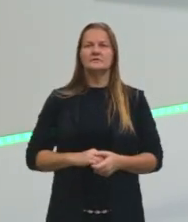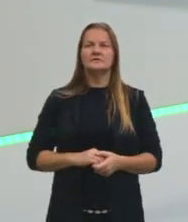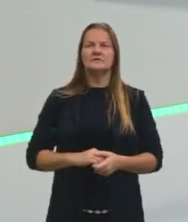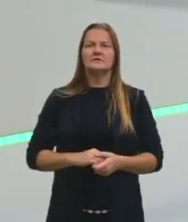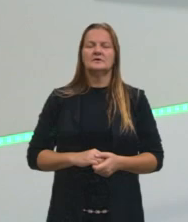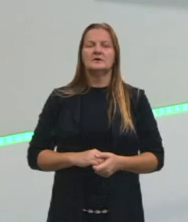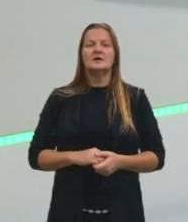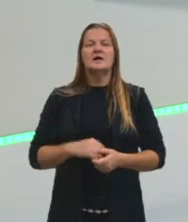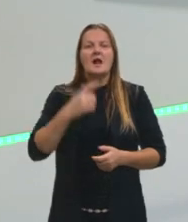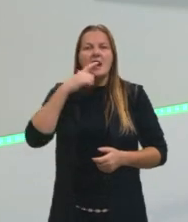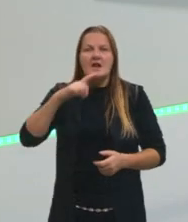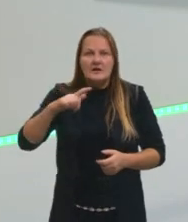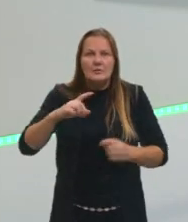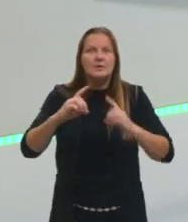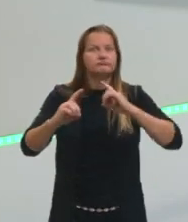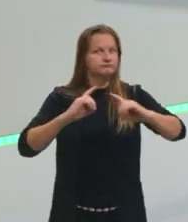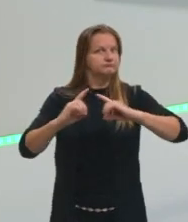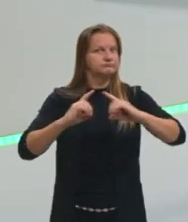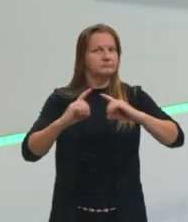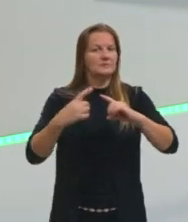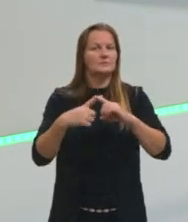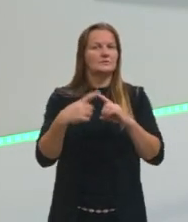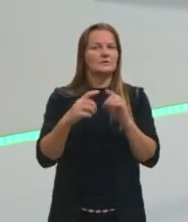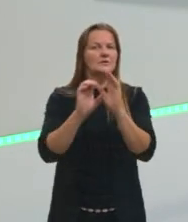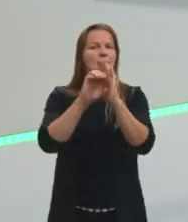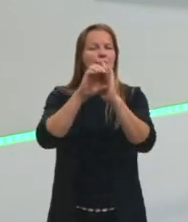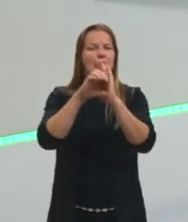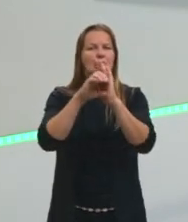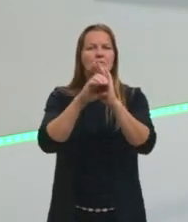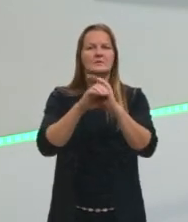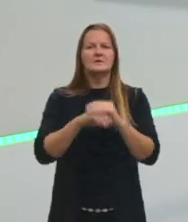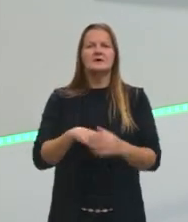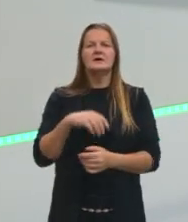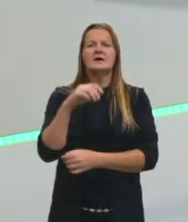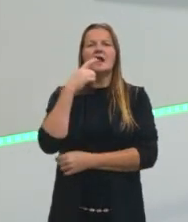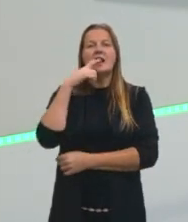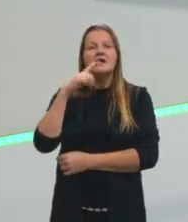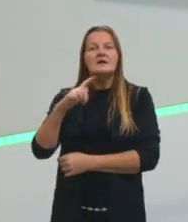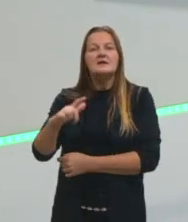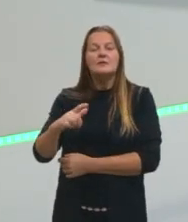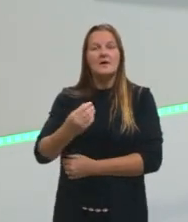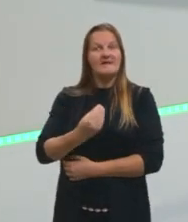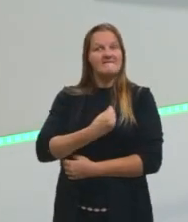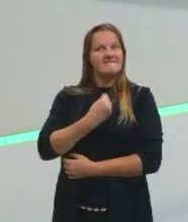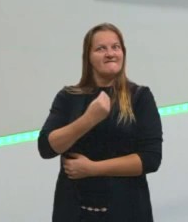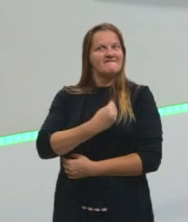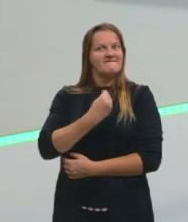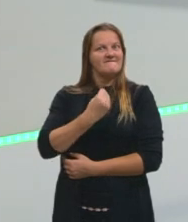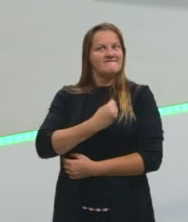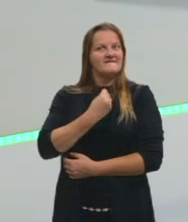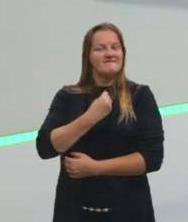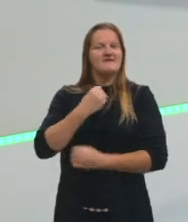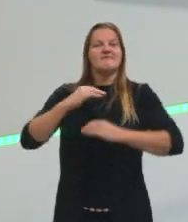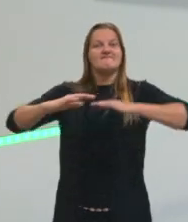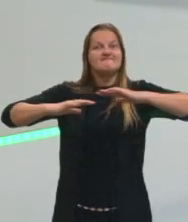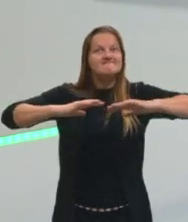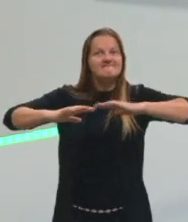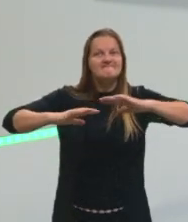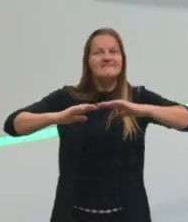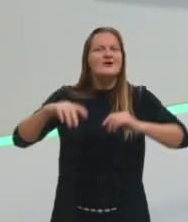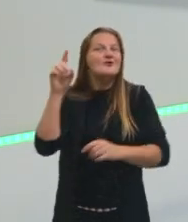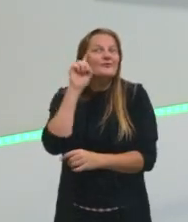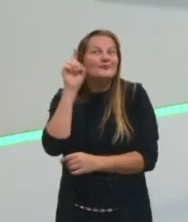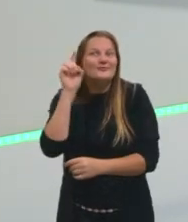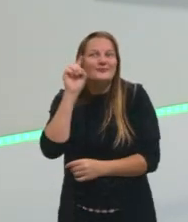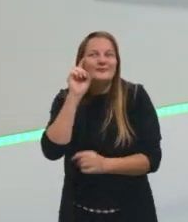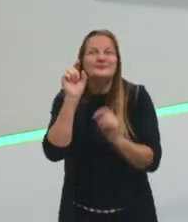em língua dinâmica, a gente fala sobre um conceito que a gente chama de a língua é viva. O que é isso? Todos